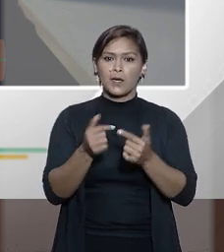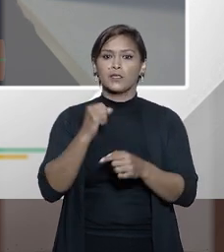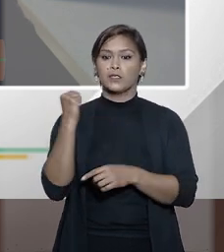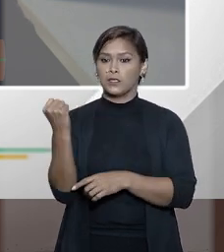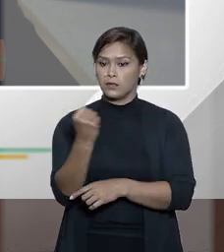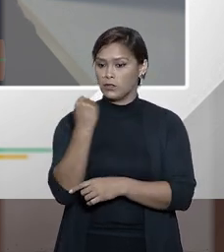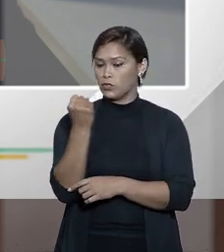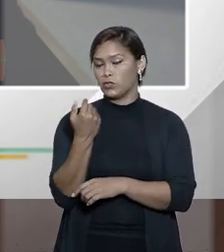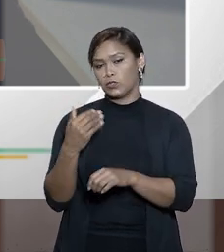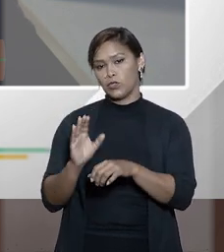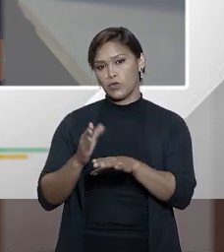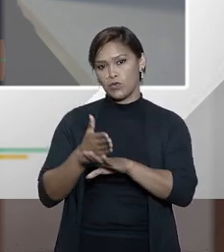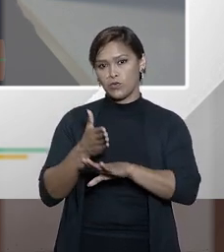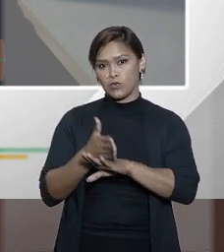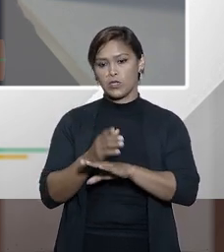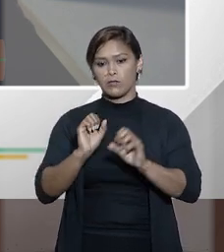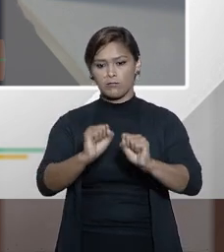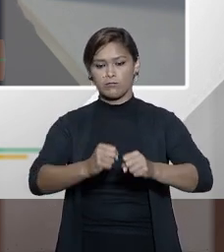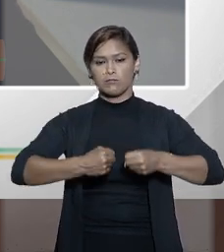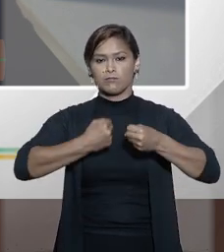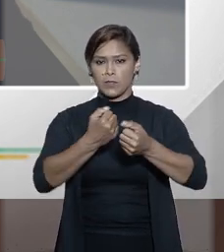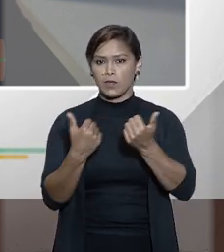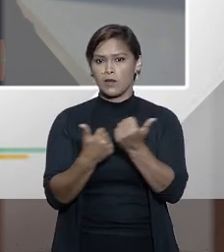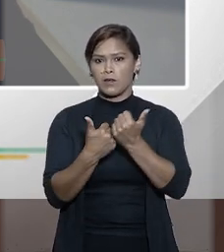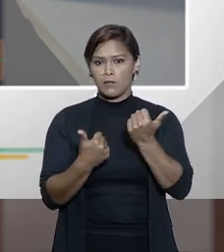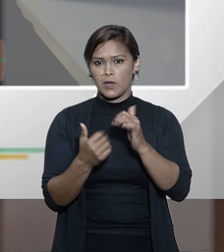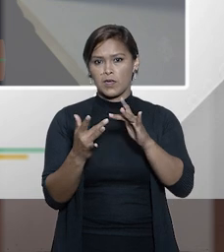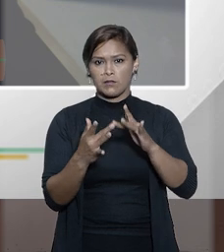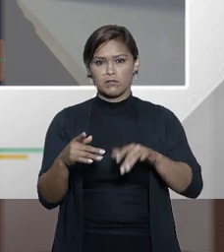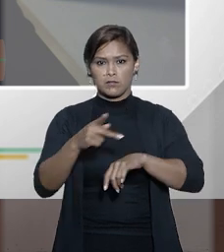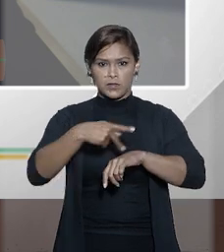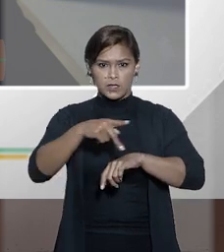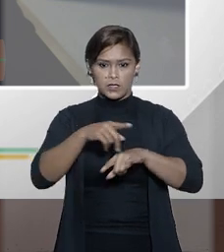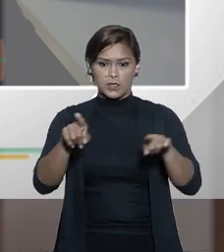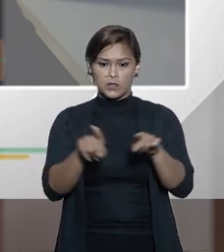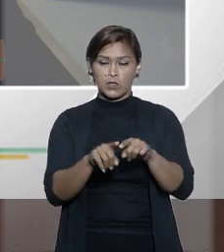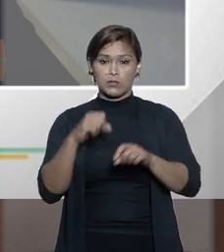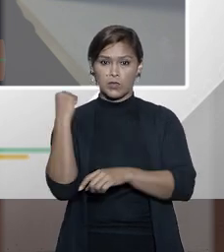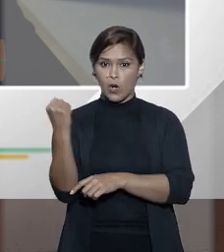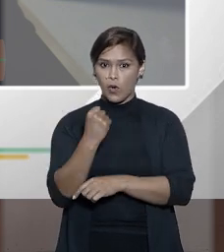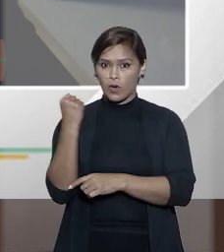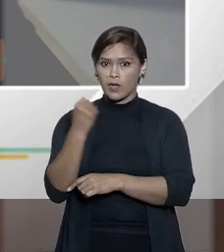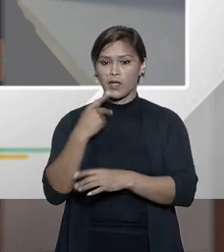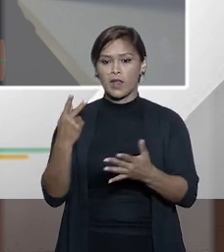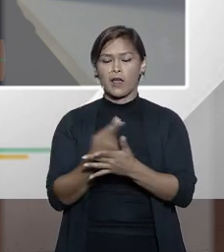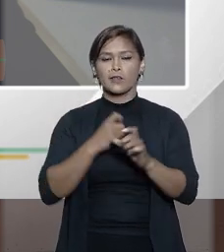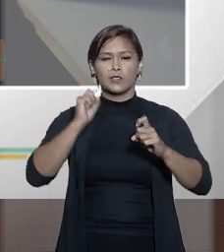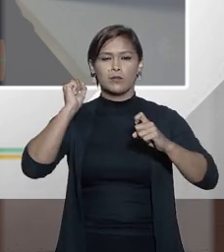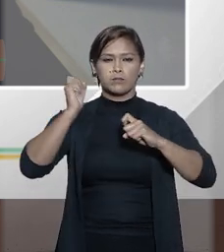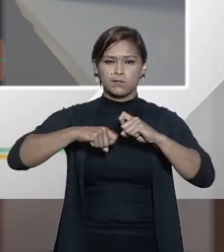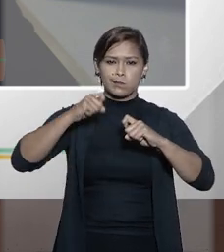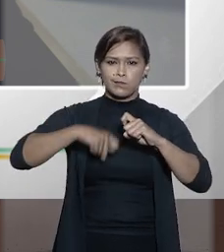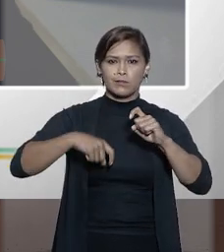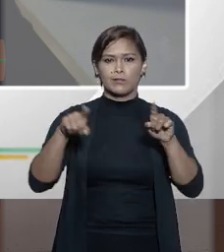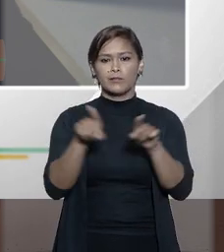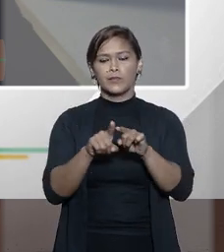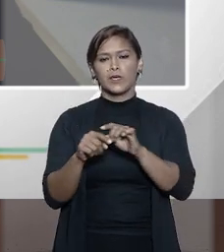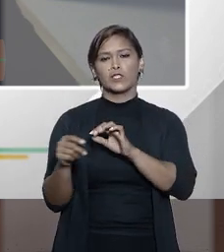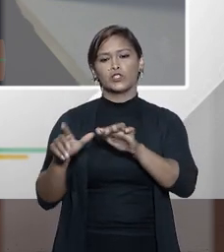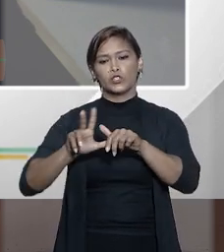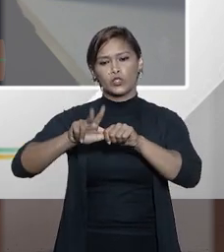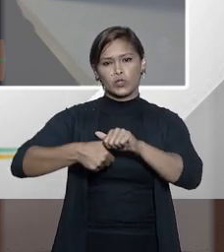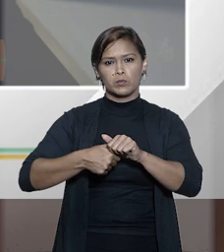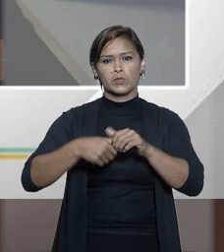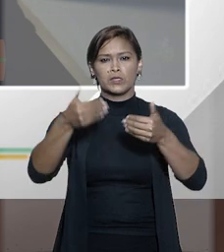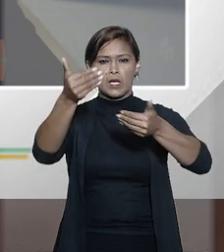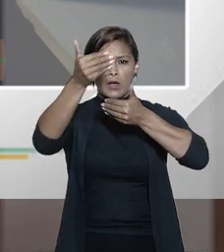os estados se empenham mesmo na cooperação internacional quando os casos são graves são casos de estupro são casos de corrupção